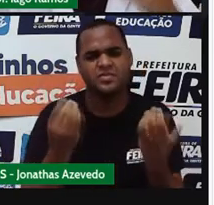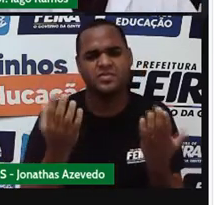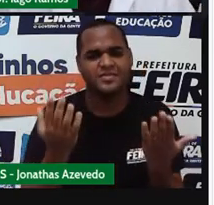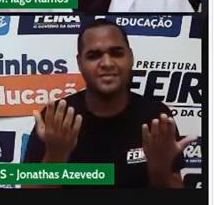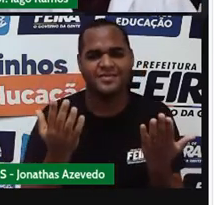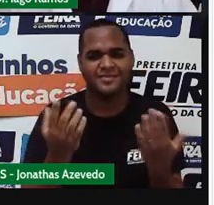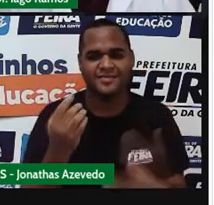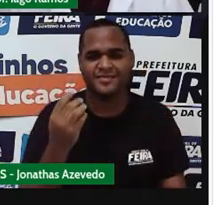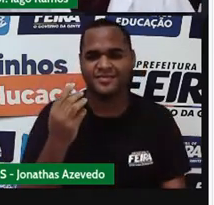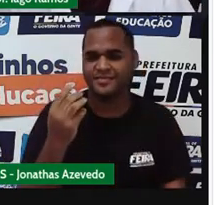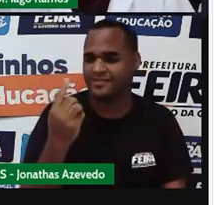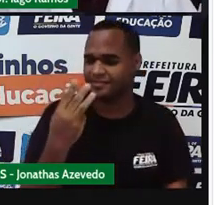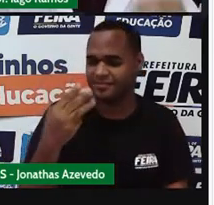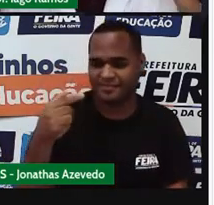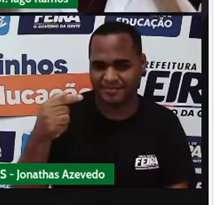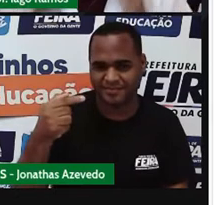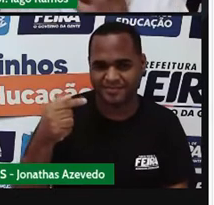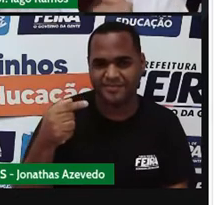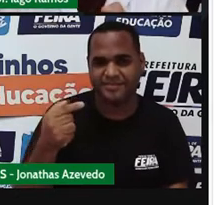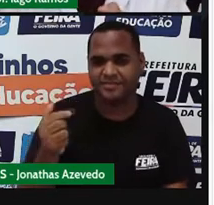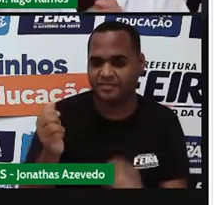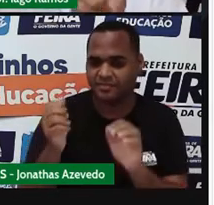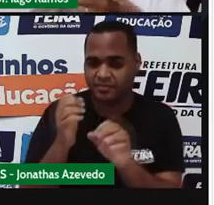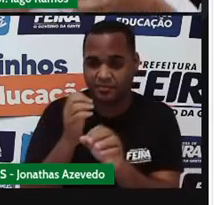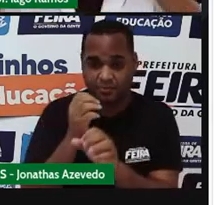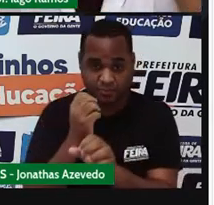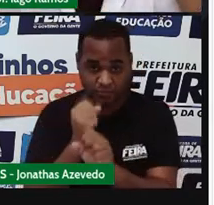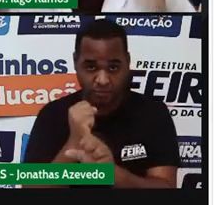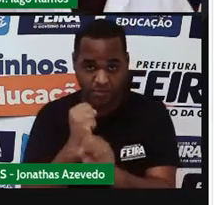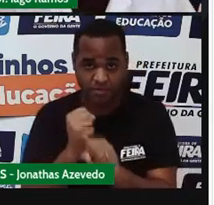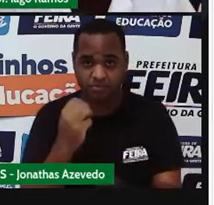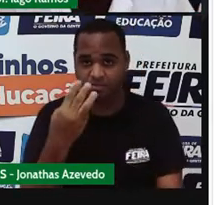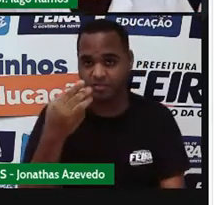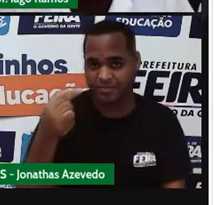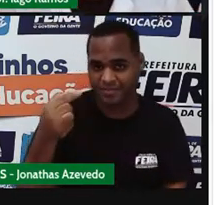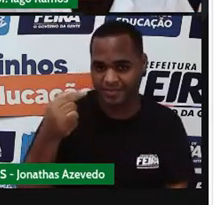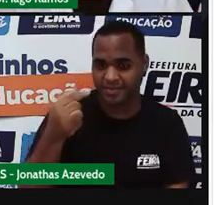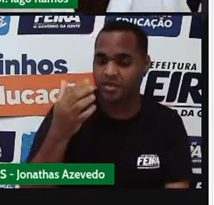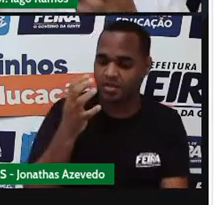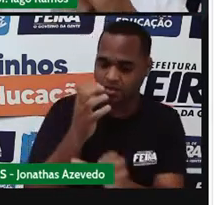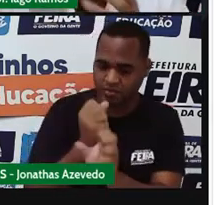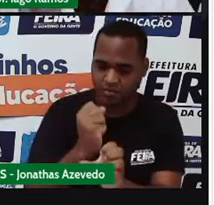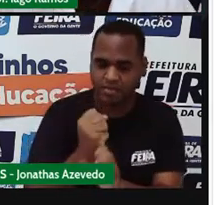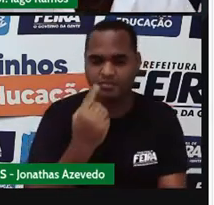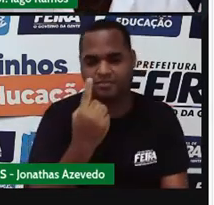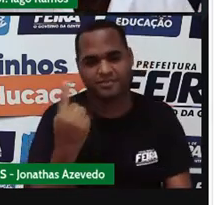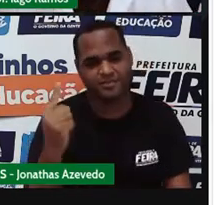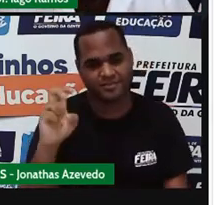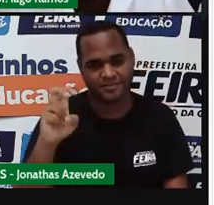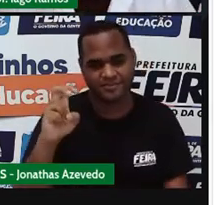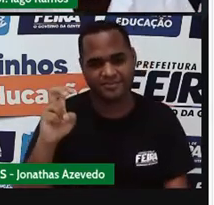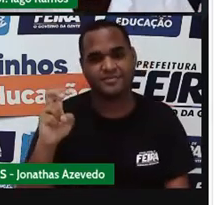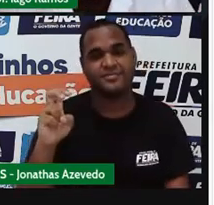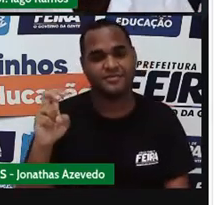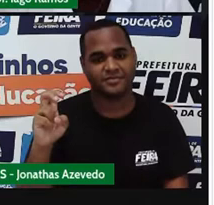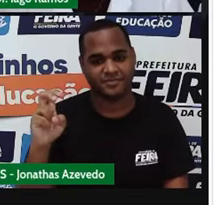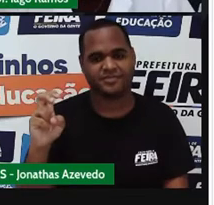Como é que você faz para descobrir um número que você vai somar com 37 e vai dar 115?